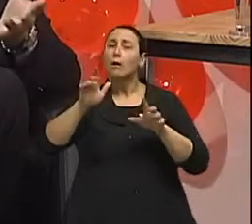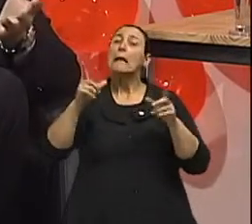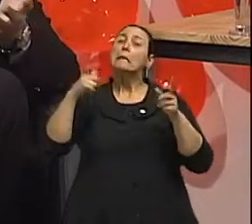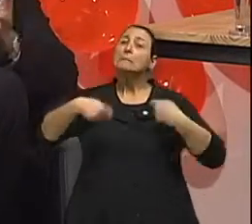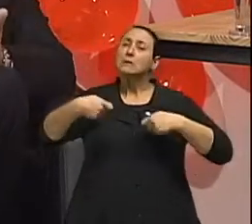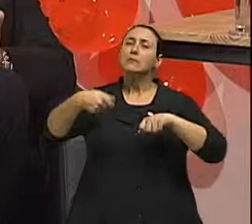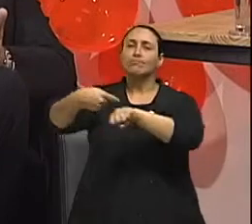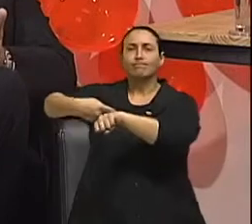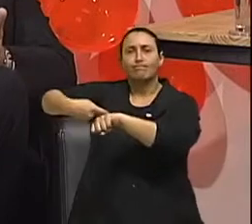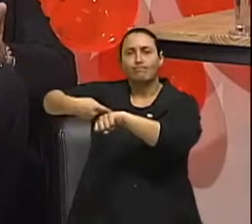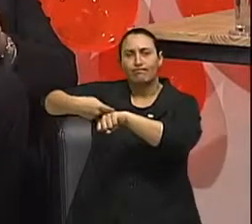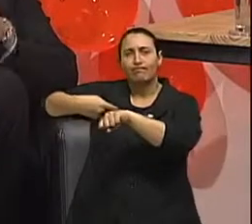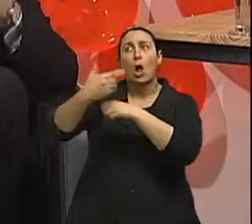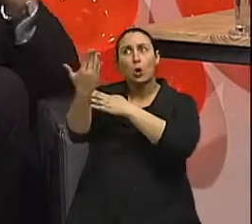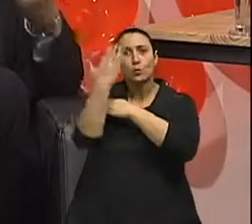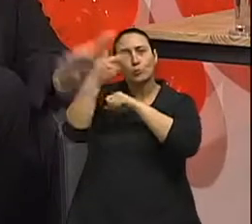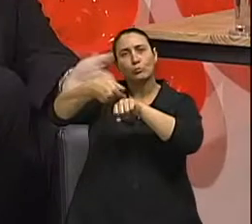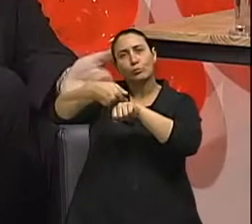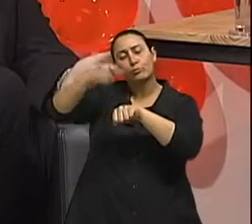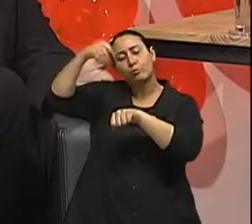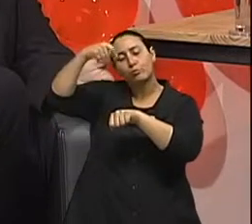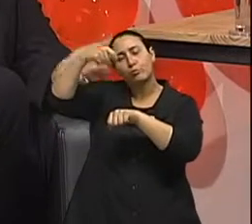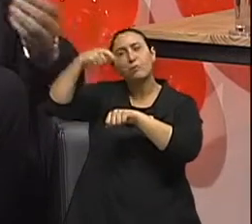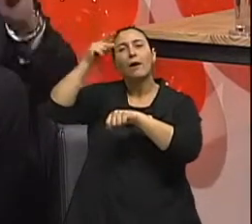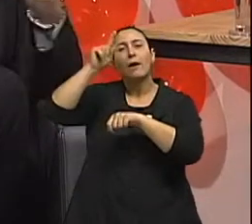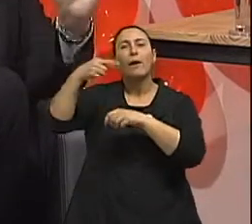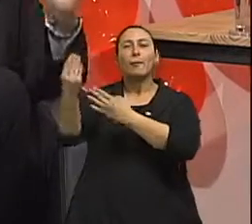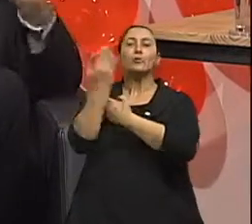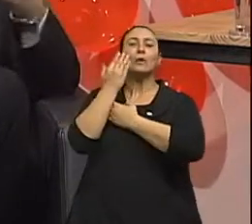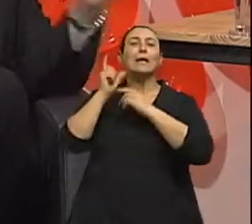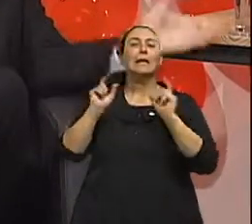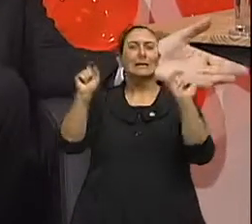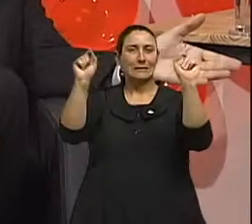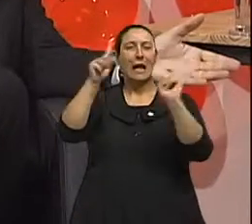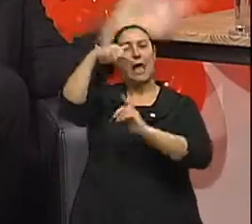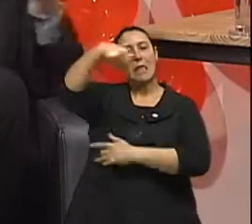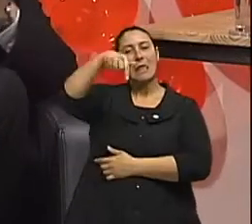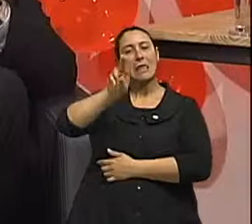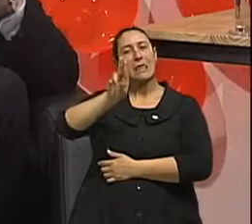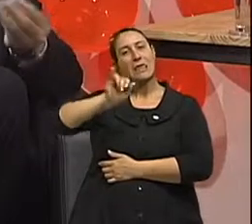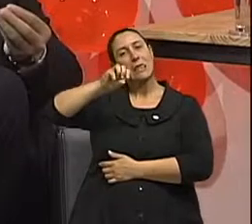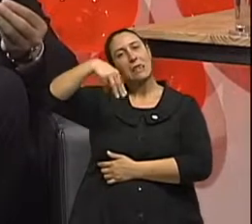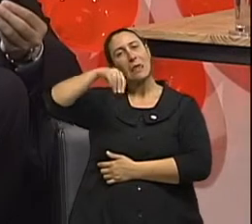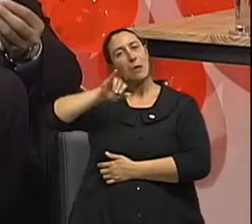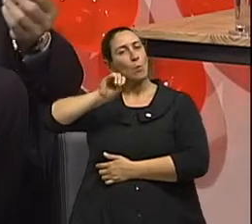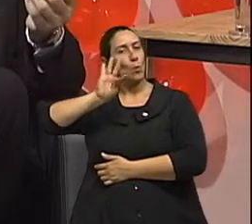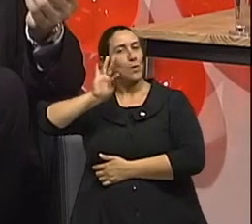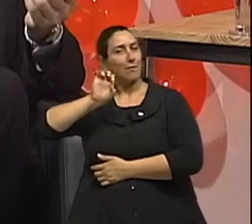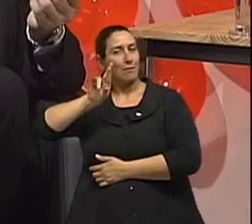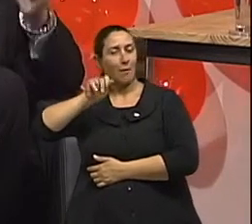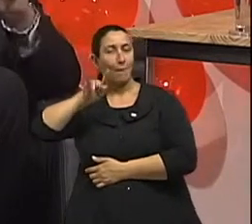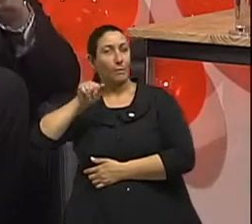quimioterapia de medicamentos na veia. Também hoje são muito sofisticadas. E principalmente, tem menos efeitos colaterais e funcionam melhor.